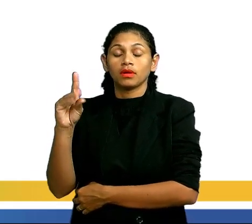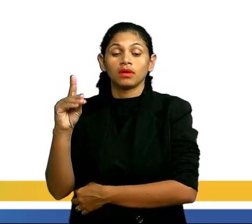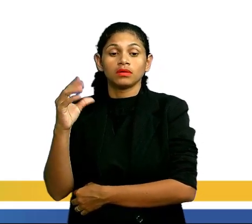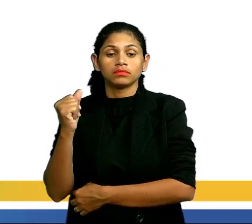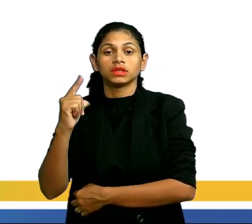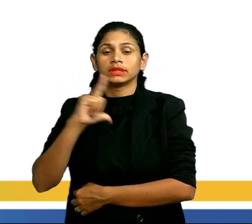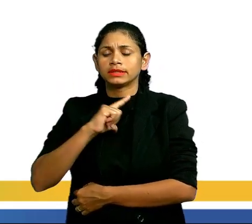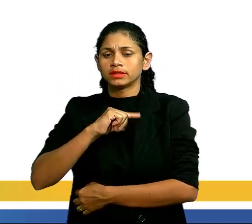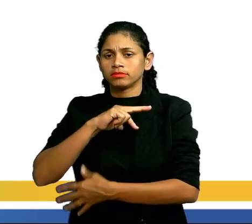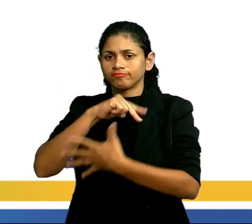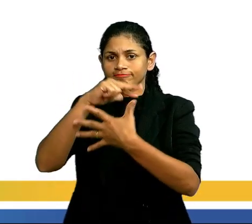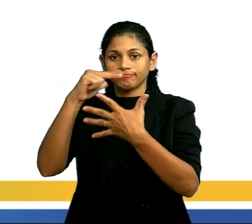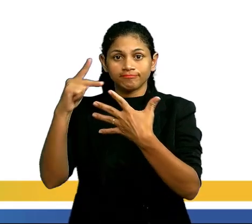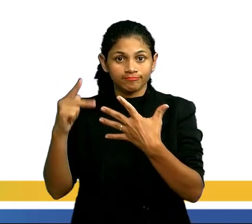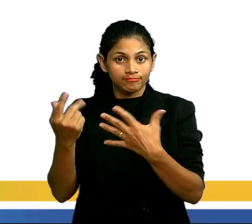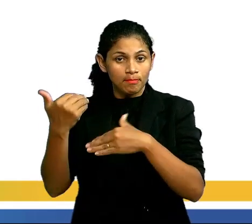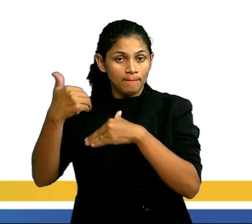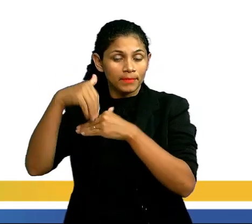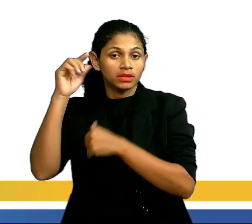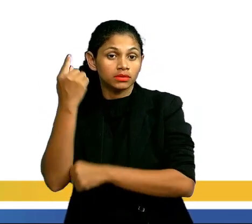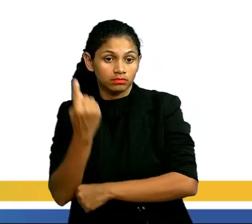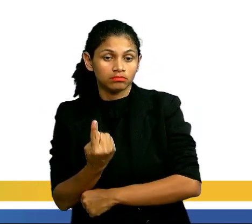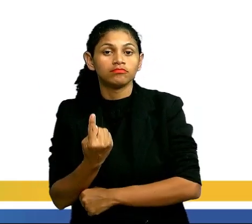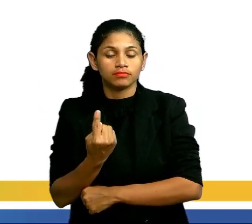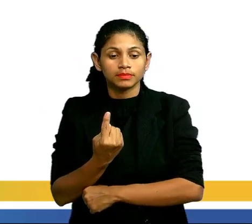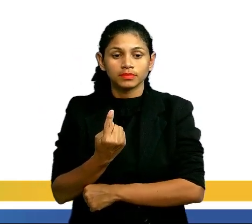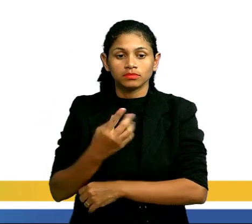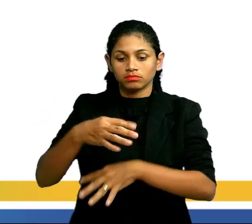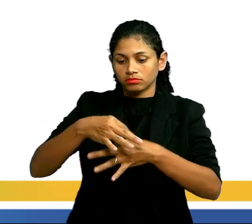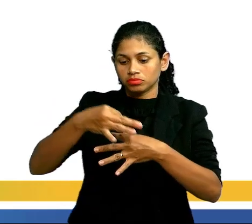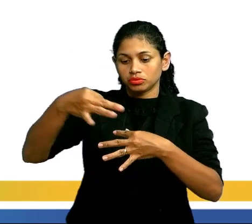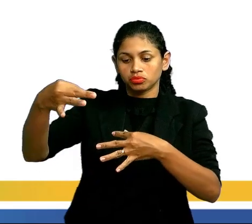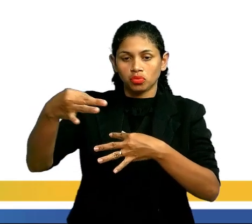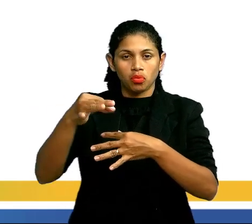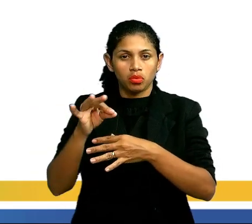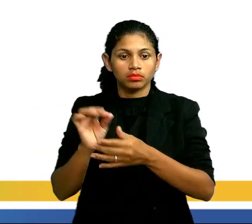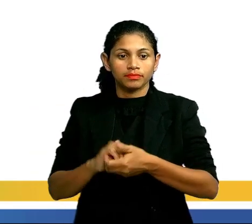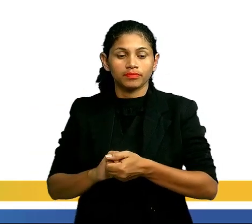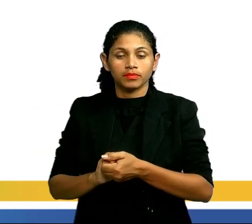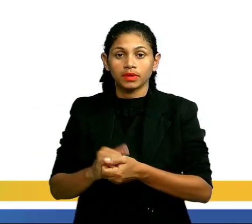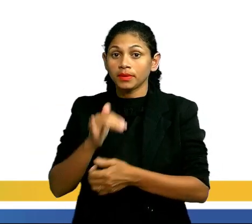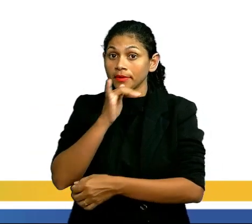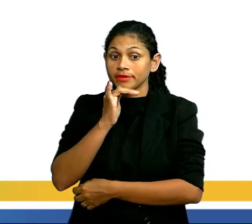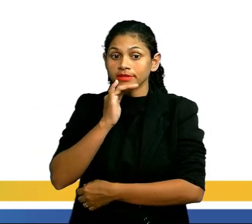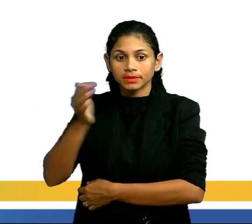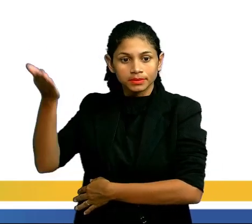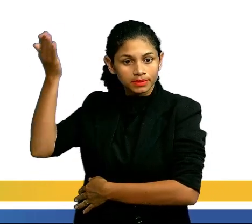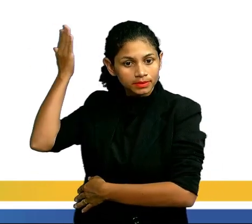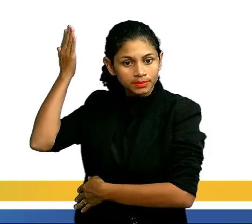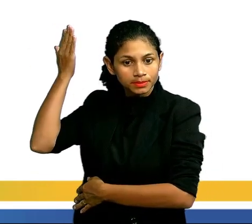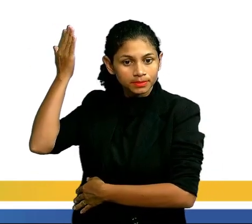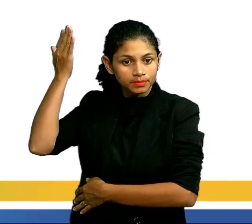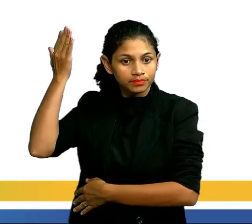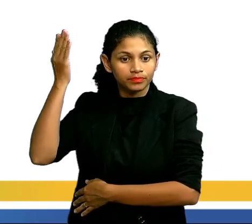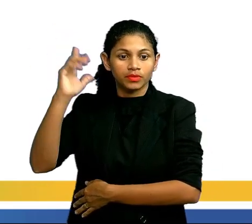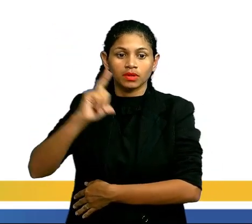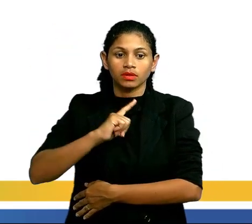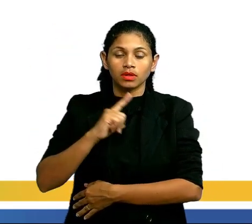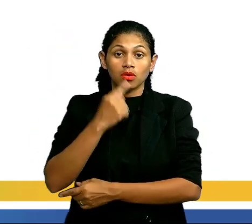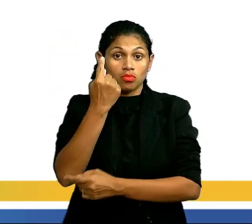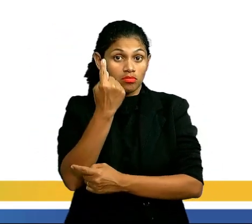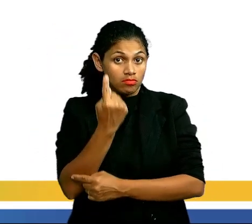uma extremidade. Nesse caso, uma cadeia ramificada vai ter que obrigatoriamente apresentar na sua estrutura um carbono